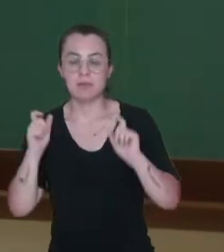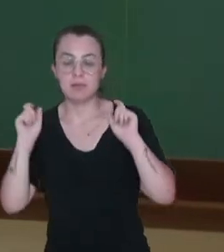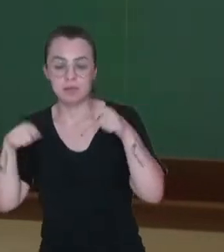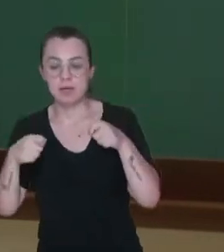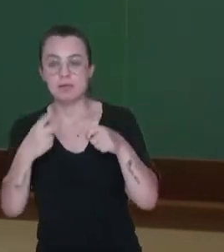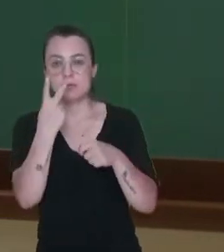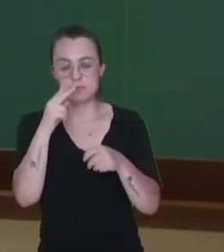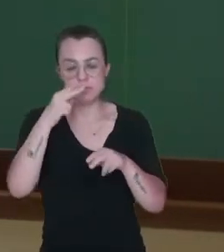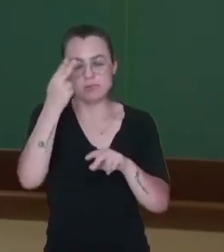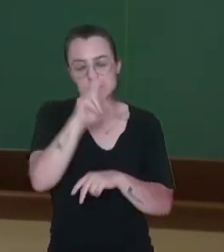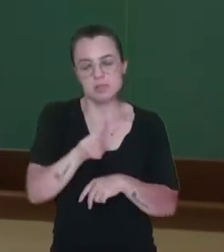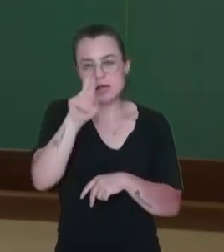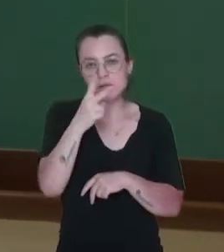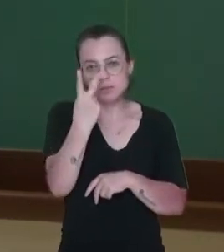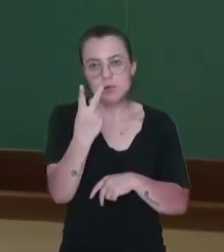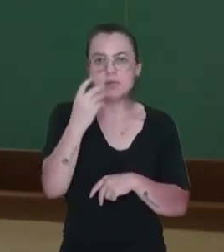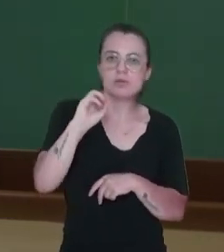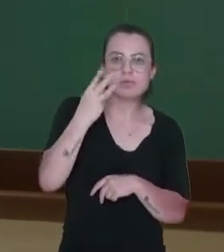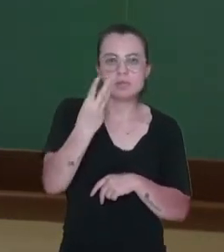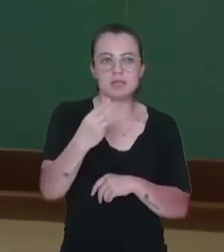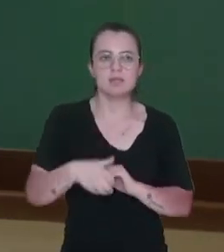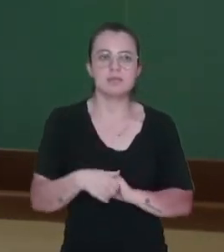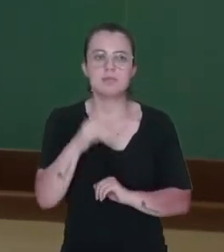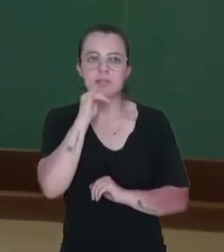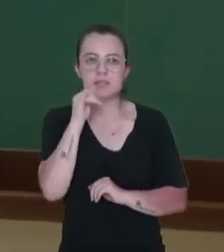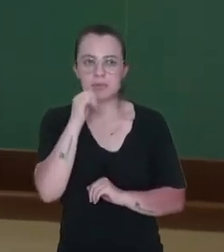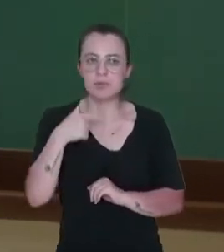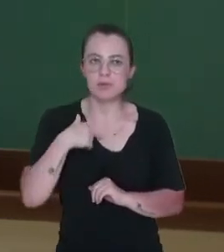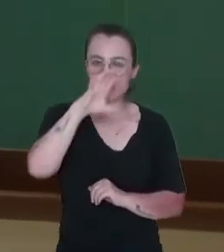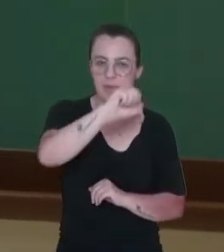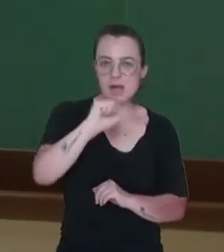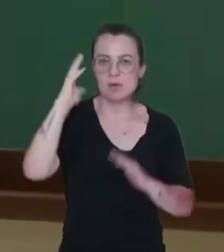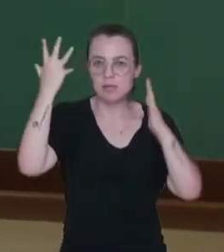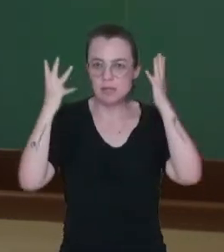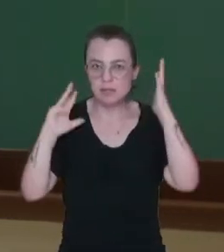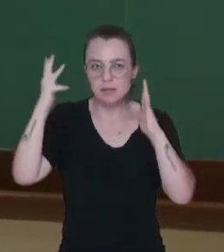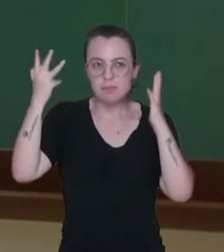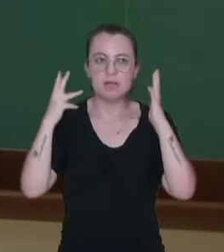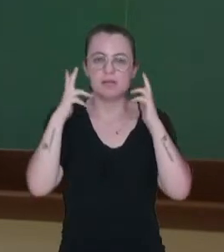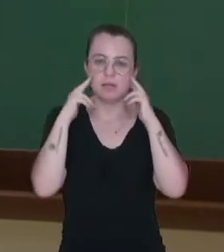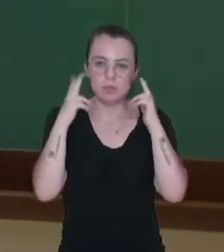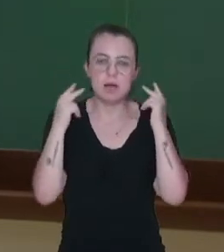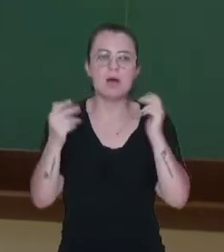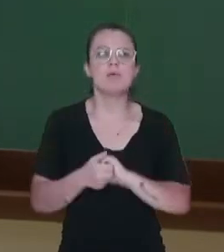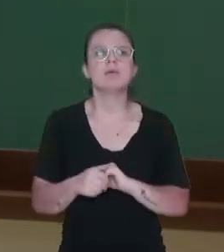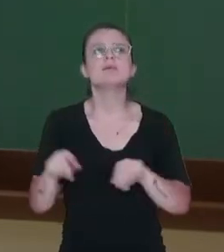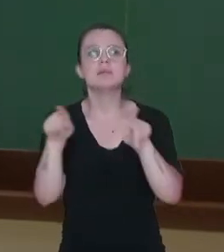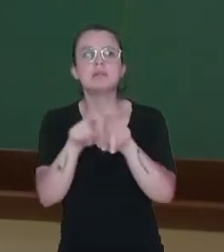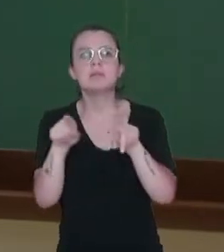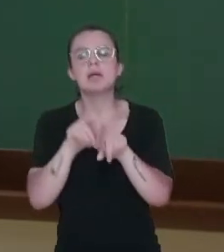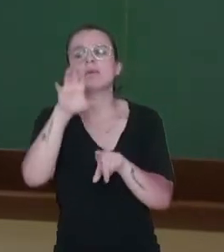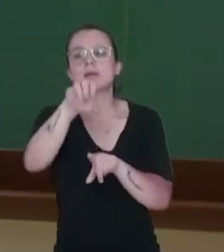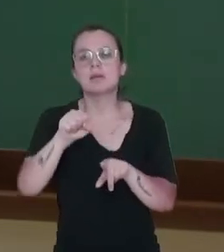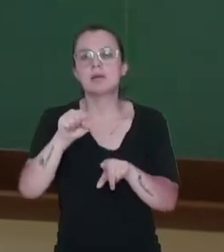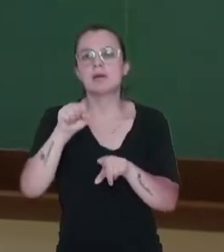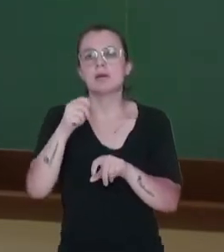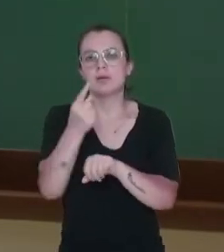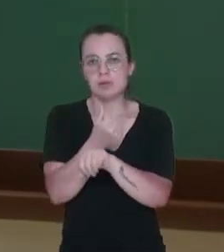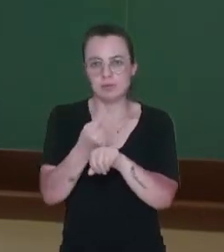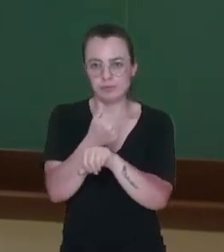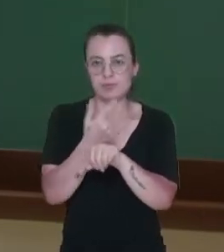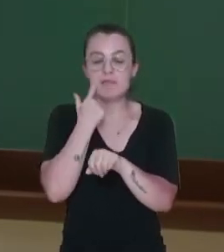critérios econômicos ou culturais para estabelecer uma divisão mais complexa do território.